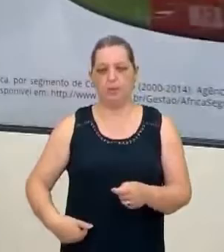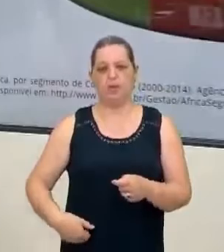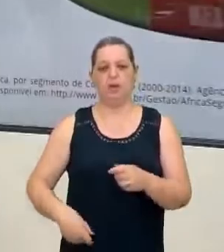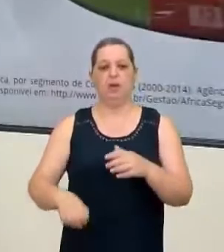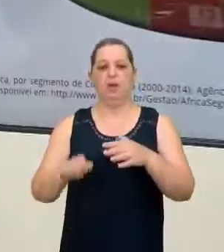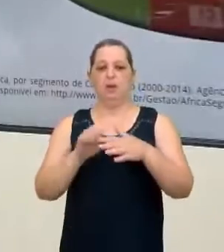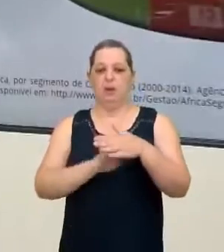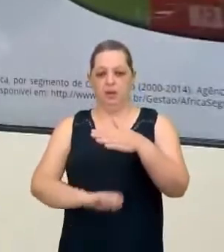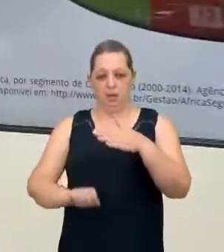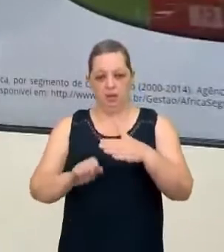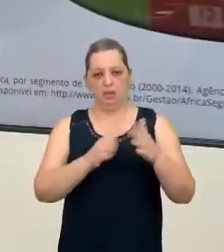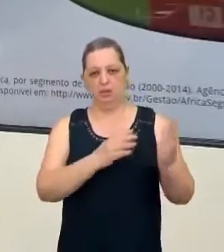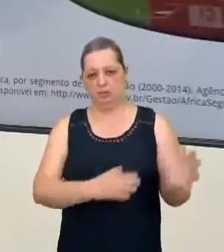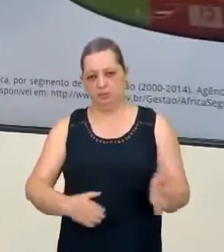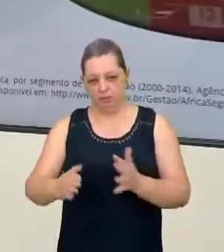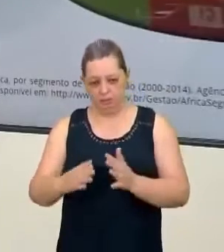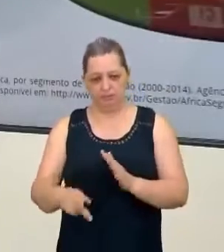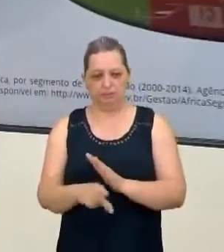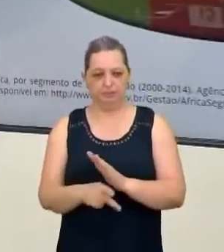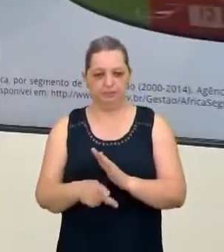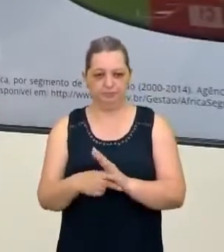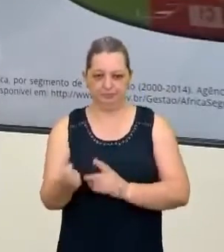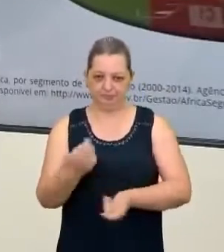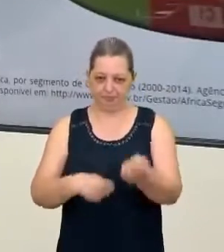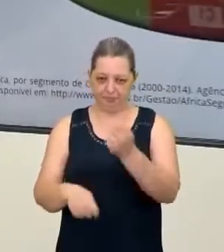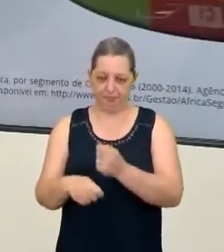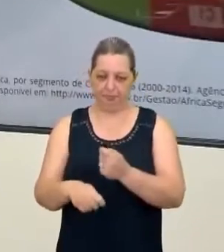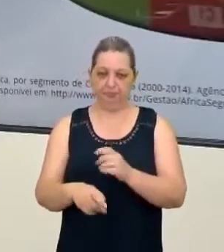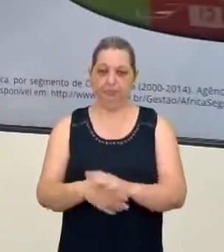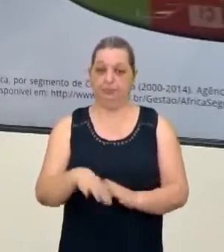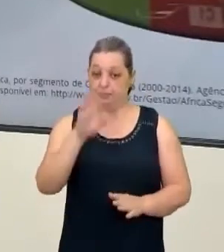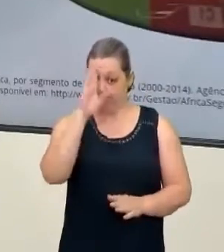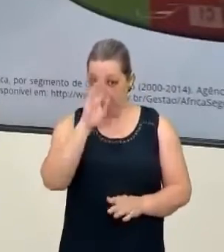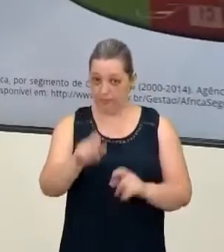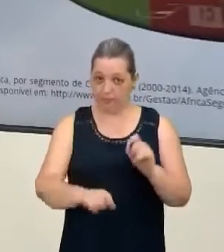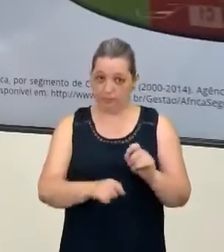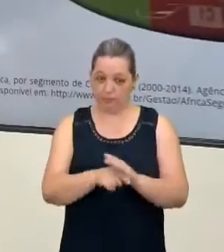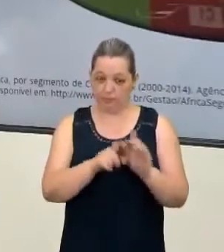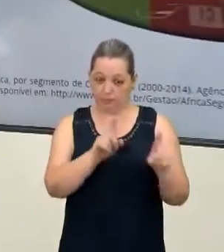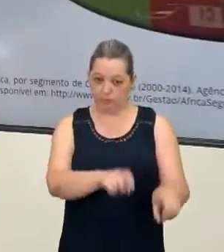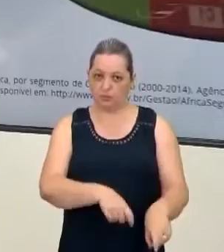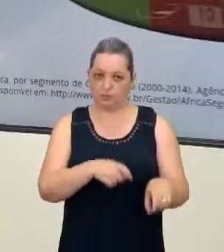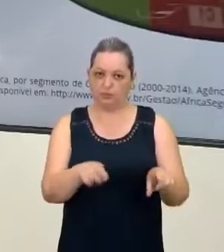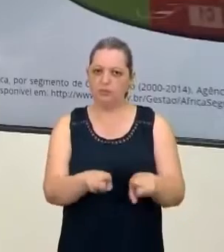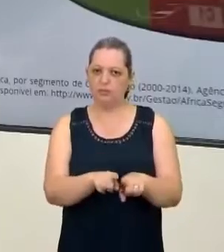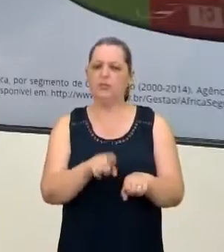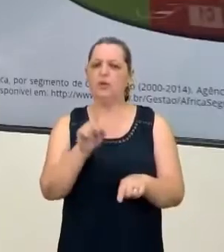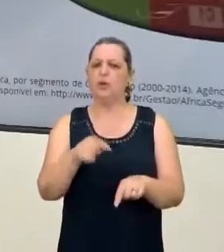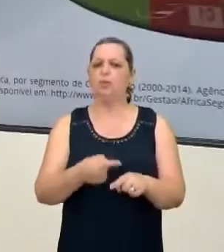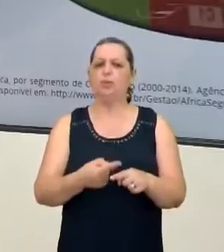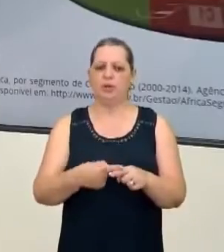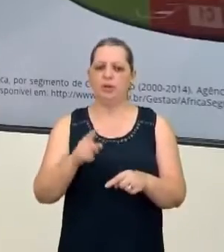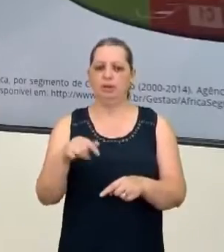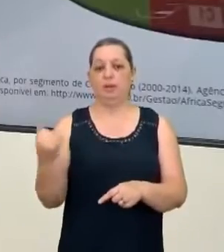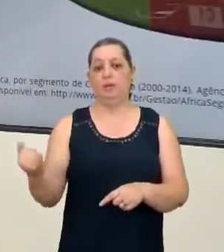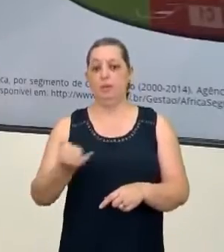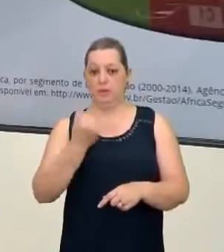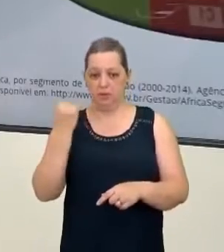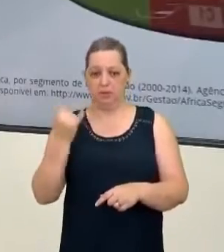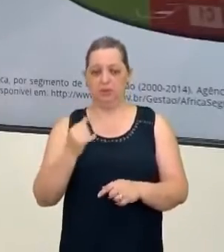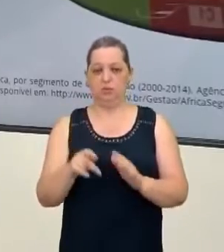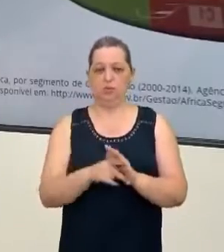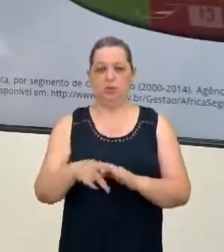interessante falar, né, que na saúde e na educação e também na agricultura, porque a agricultura é importante para esses países do continente